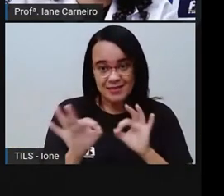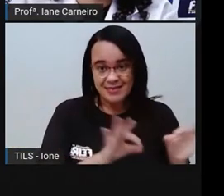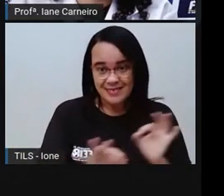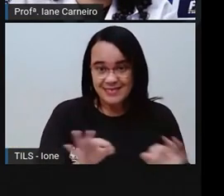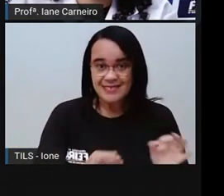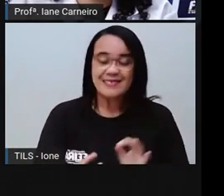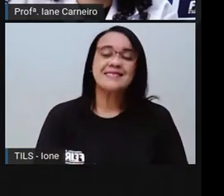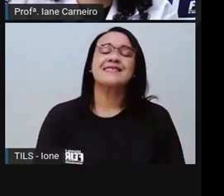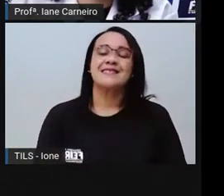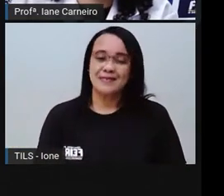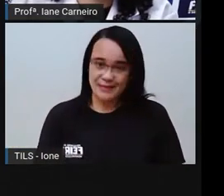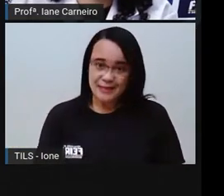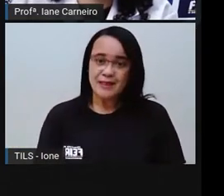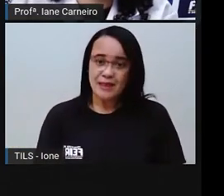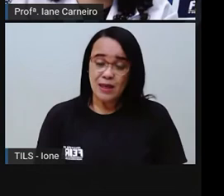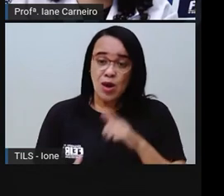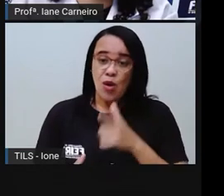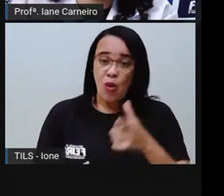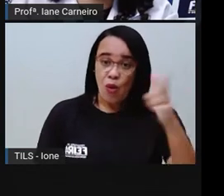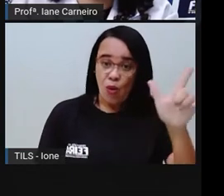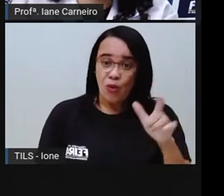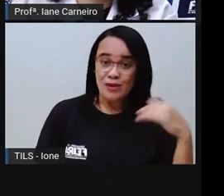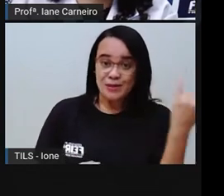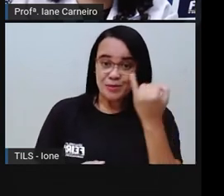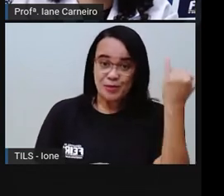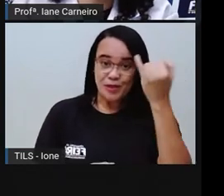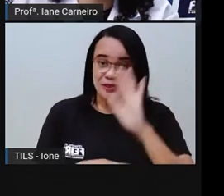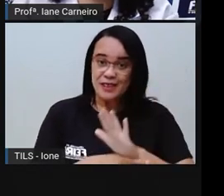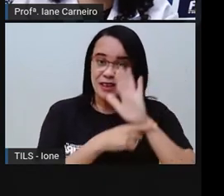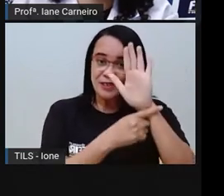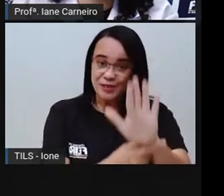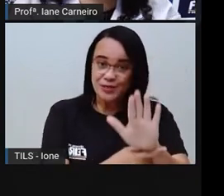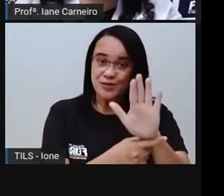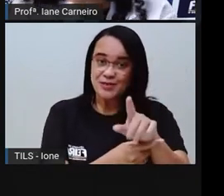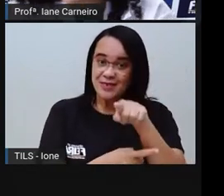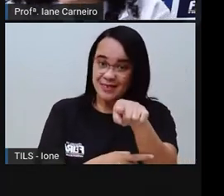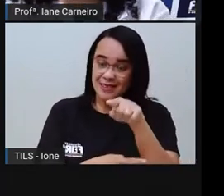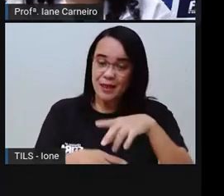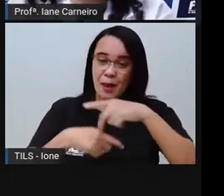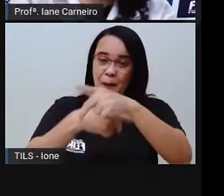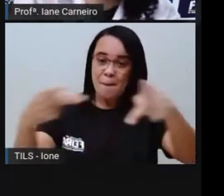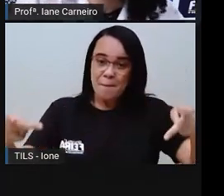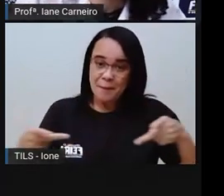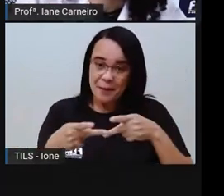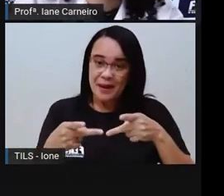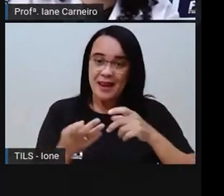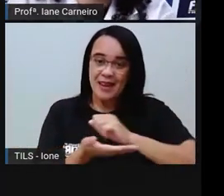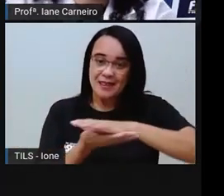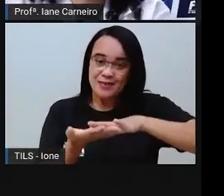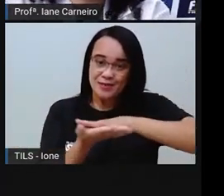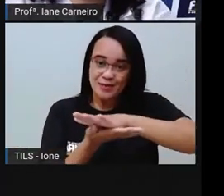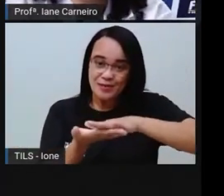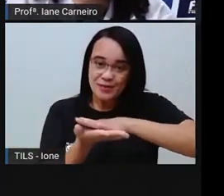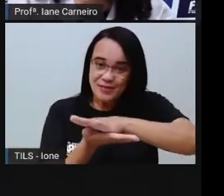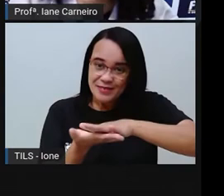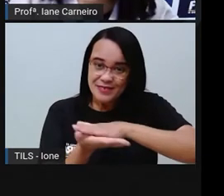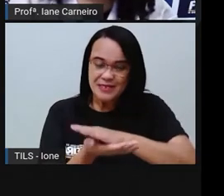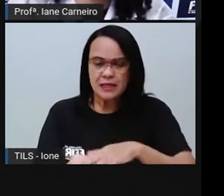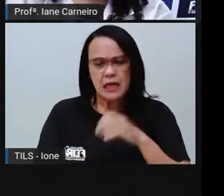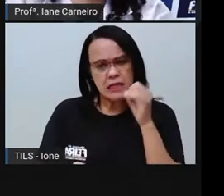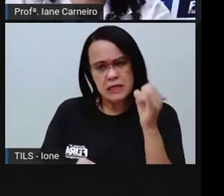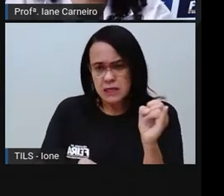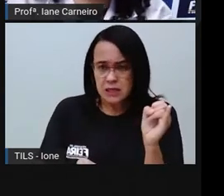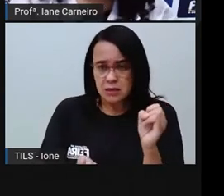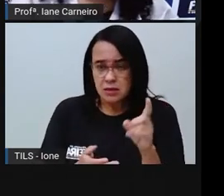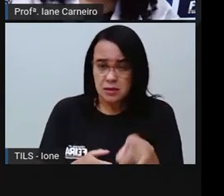Vamos lá. Outra coisa que vocês podem ajudar, ó, ajudar com a louça, né? Então, se você não sabe lavar,